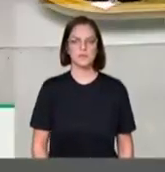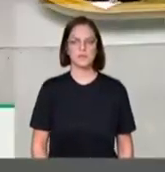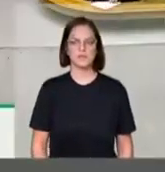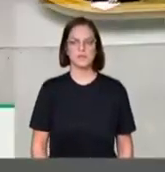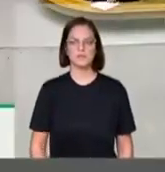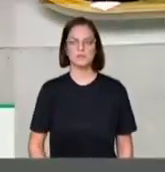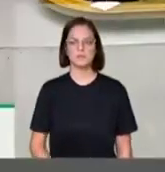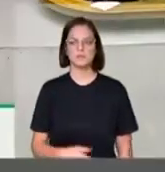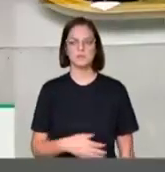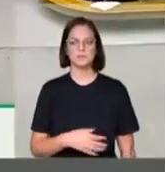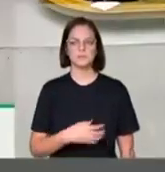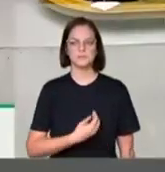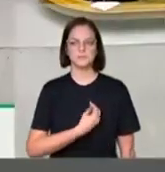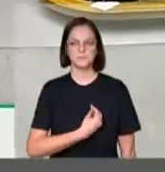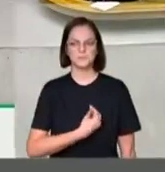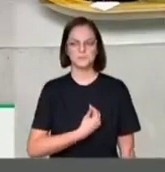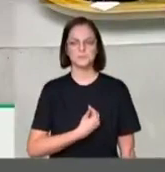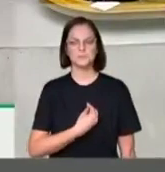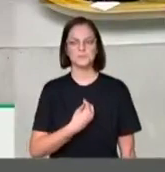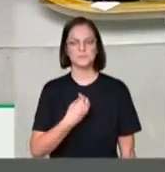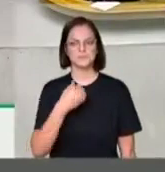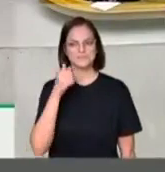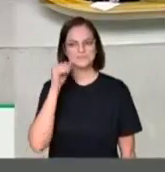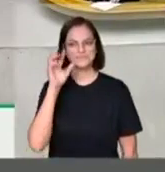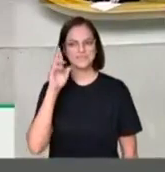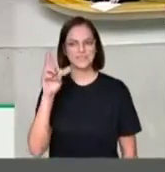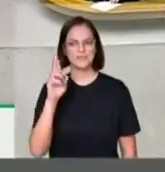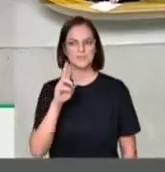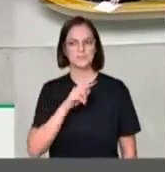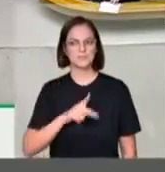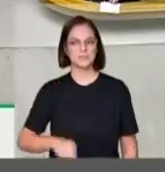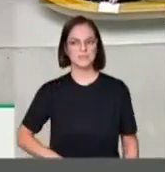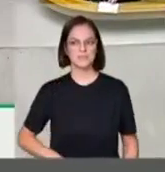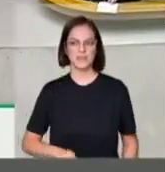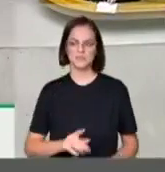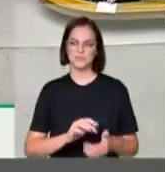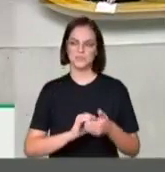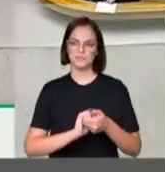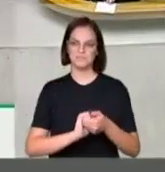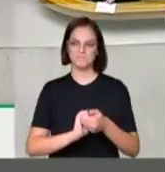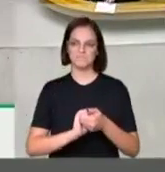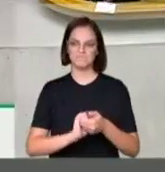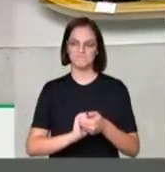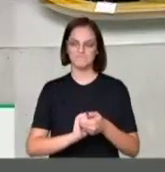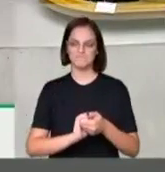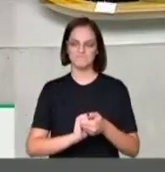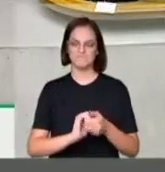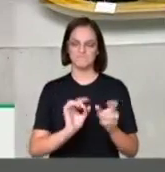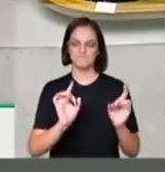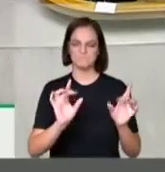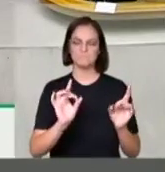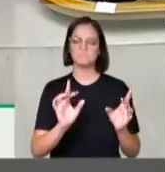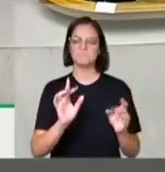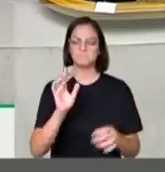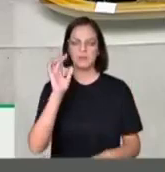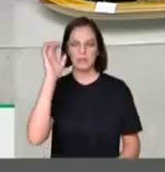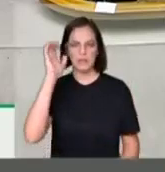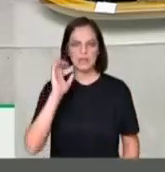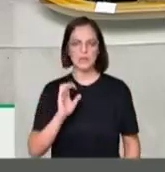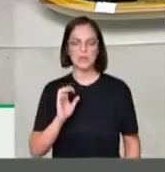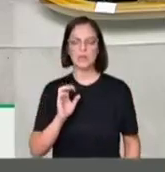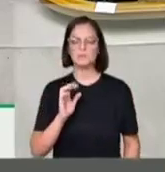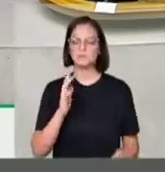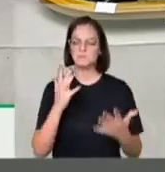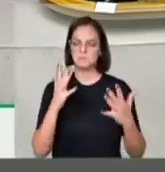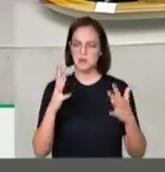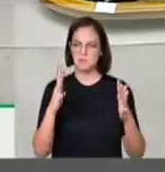Muito digna presidente, deputada Erika Cocay, a quem parabenizo por esta sessão,